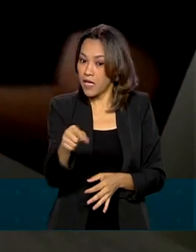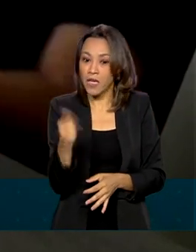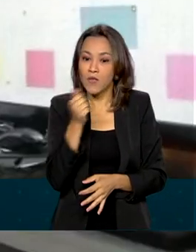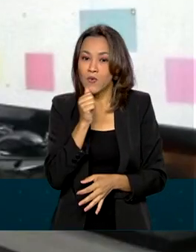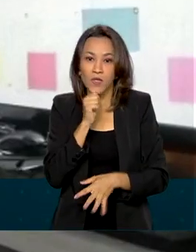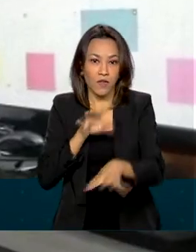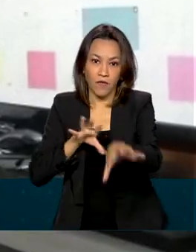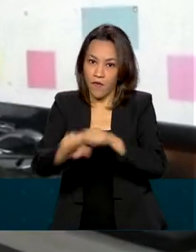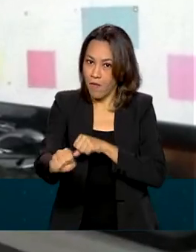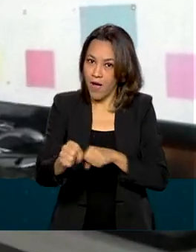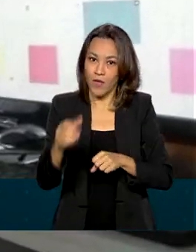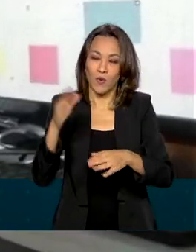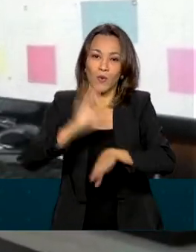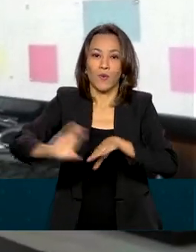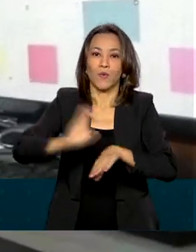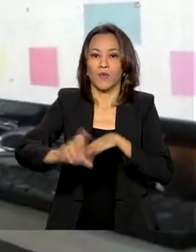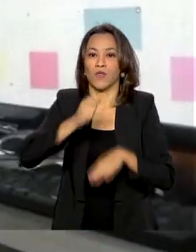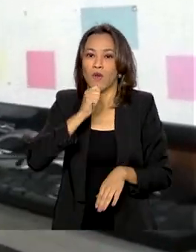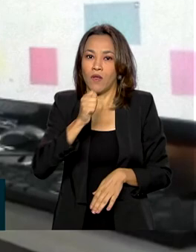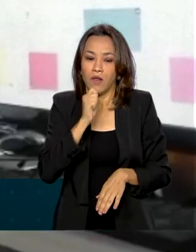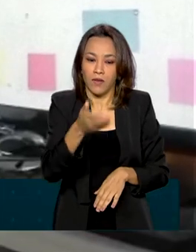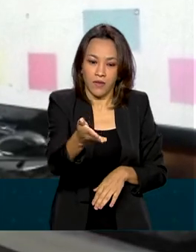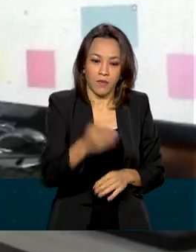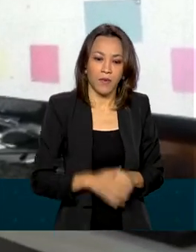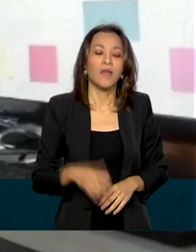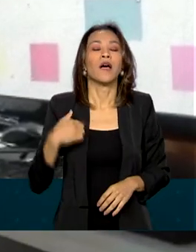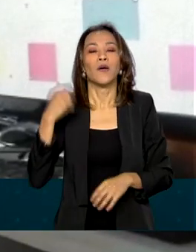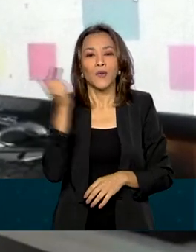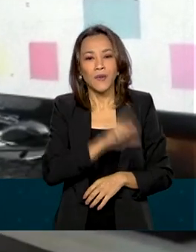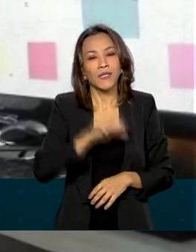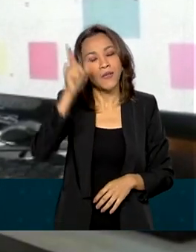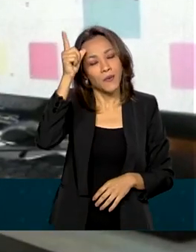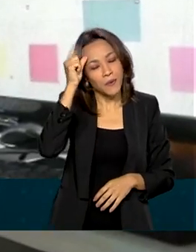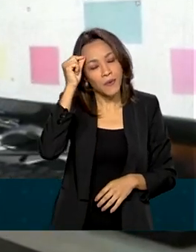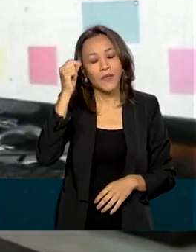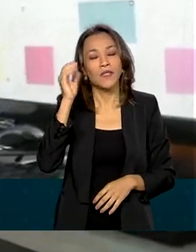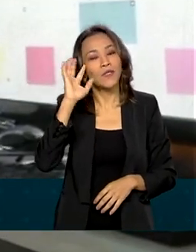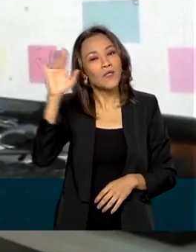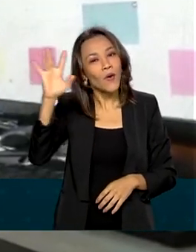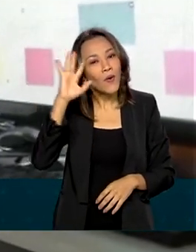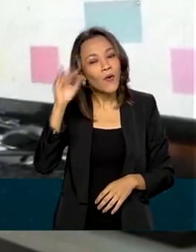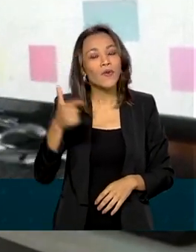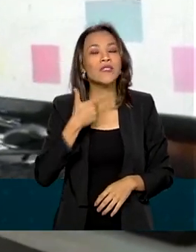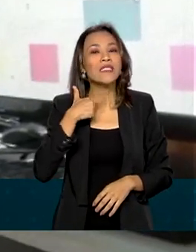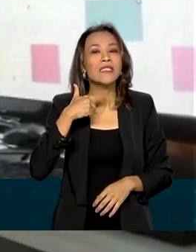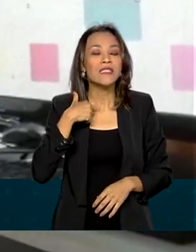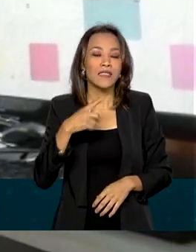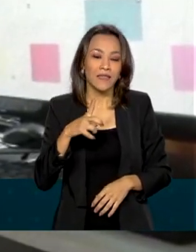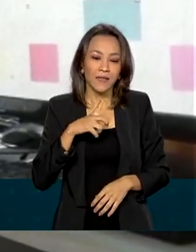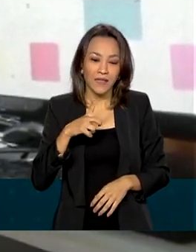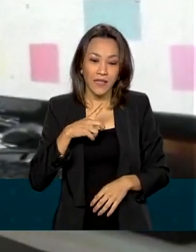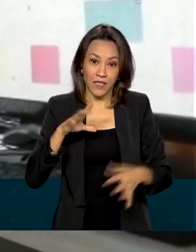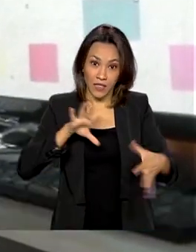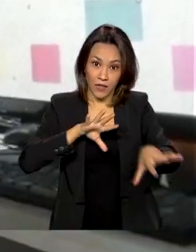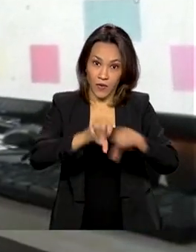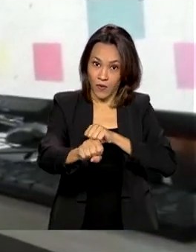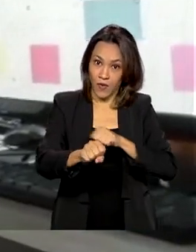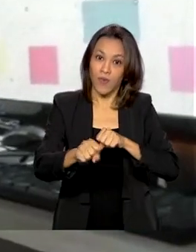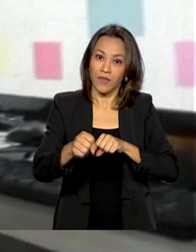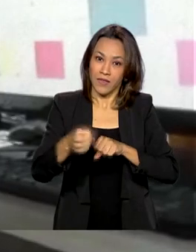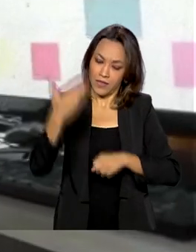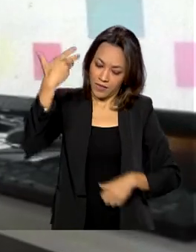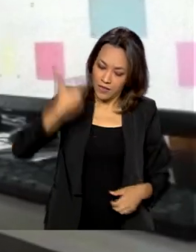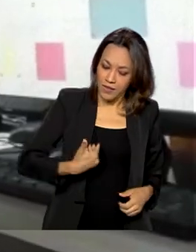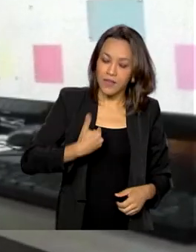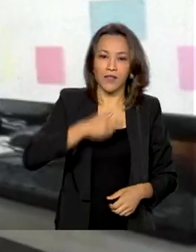jornalismo. Ele possibilitou que eu pudesse realizar esse sonho que eu tenho de, que eu tinha, de concluir um curso de jornalismo, de ser